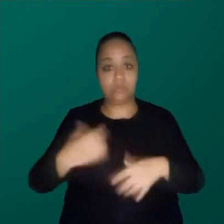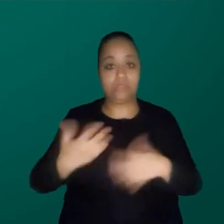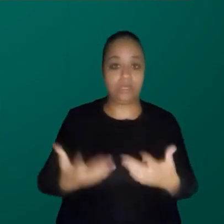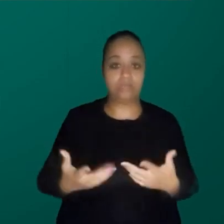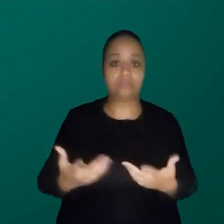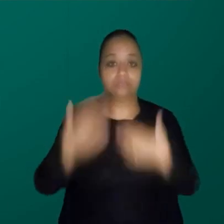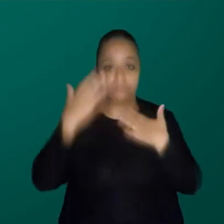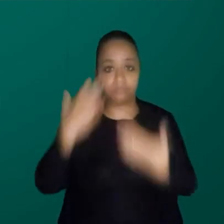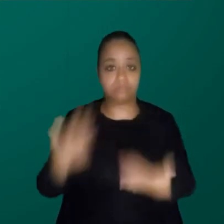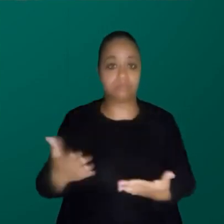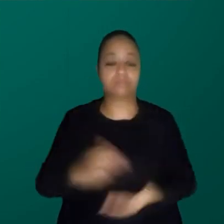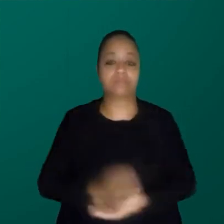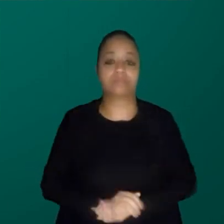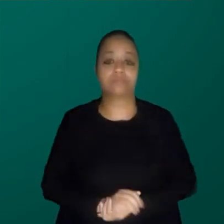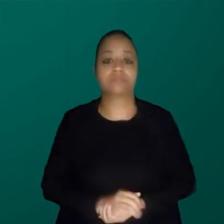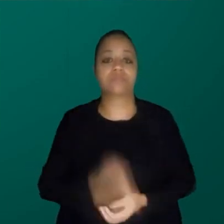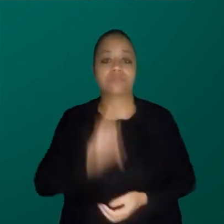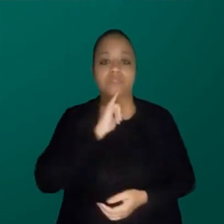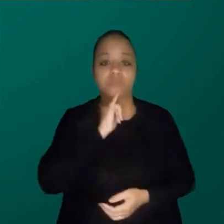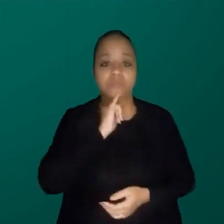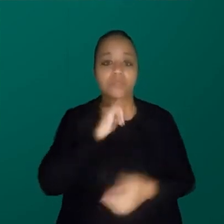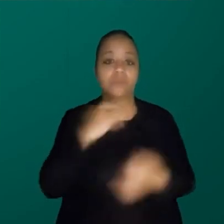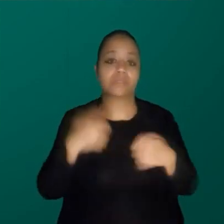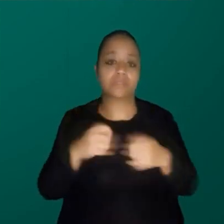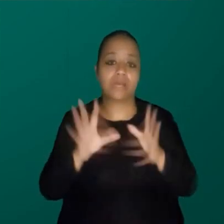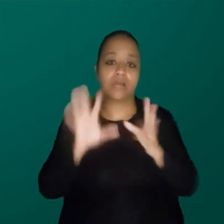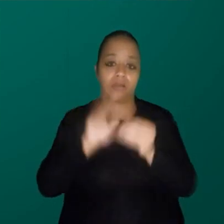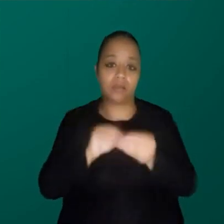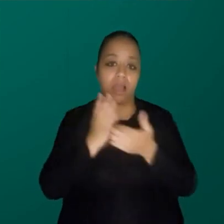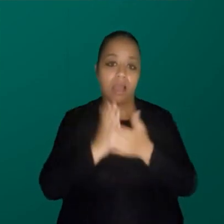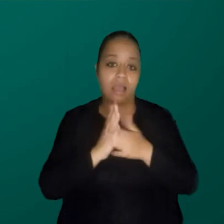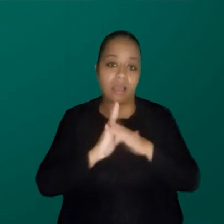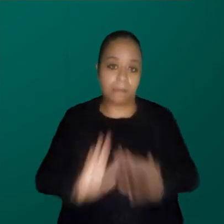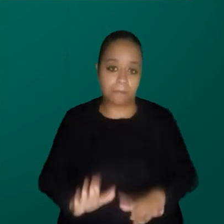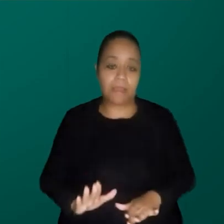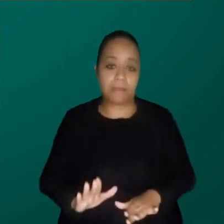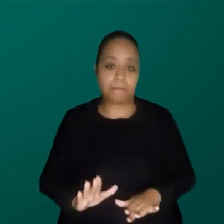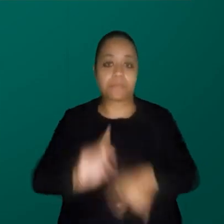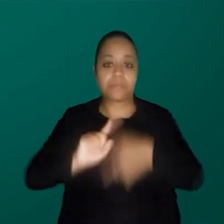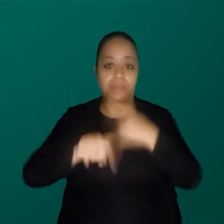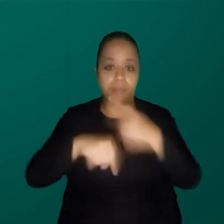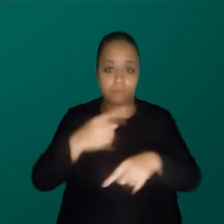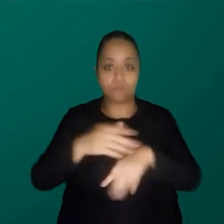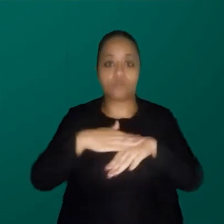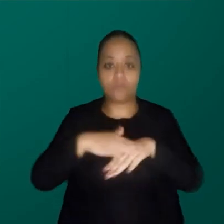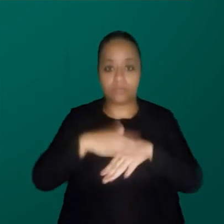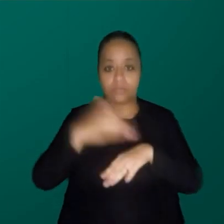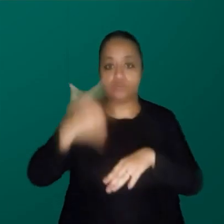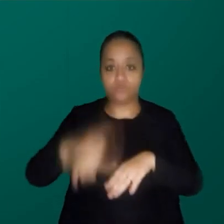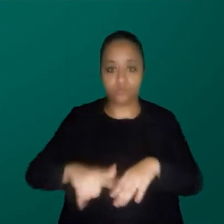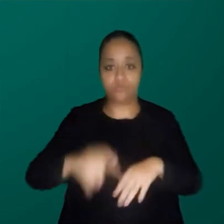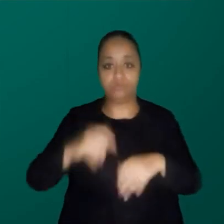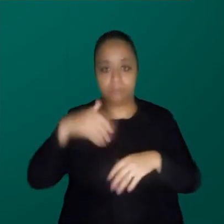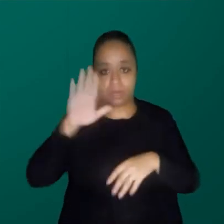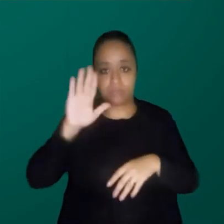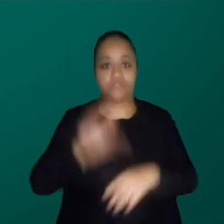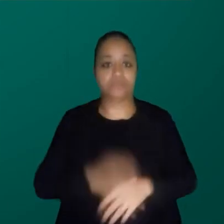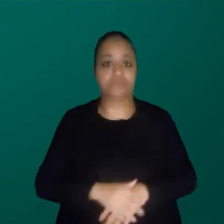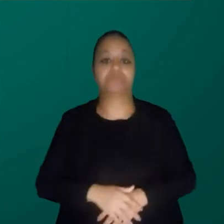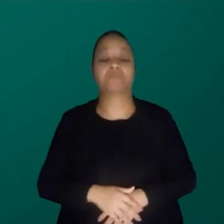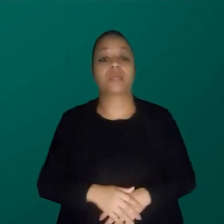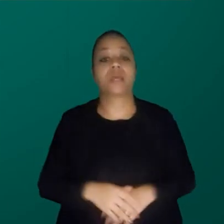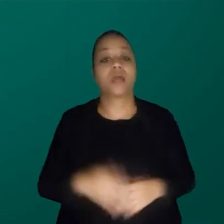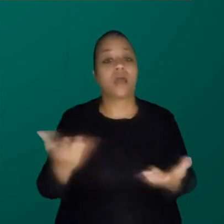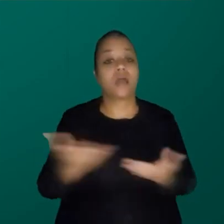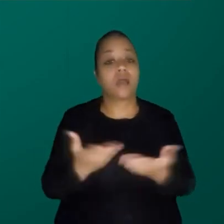realmente. É isso, obrigada. Gente, infelizmente, a gente vai precisar concluir a nossa mesa, depois conversar mais. então vai ter agora